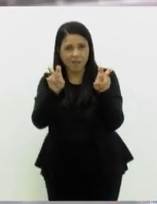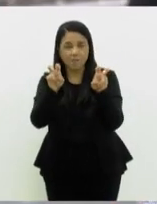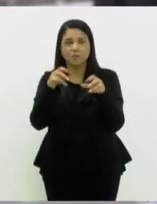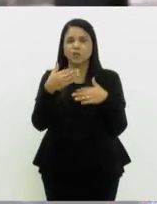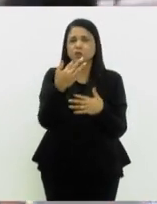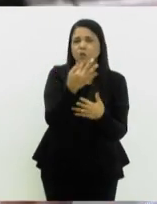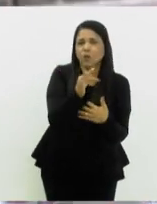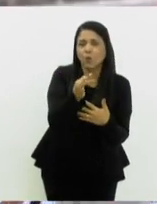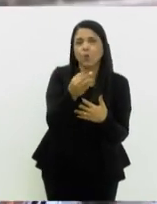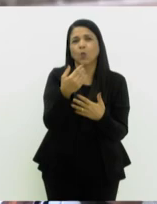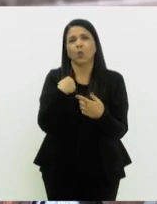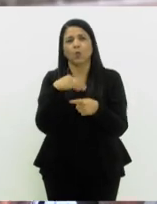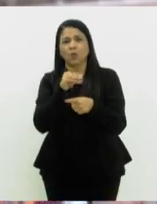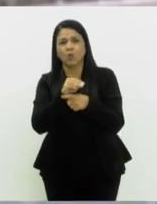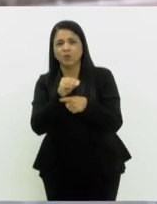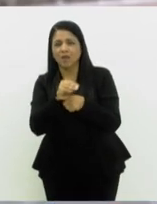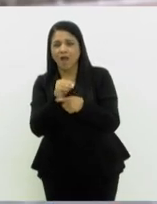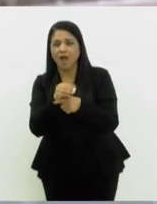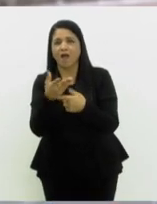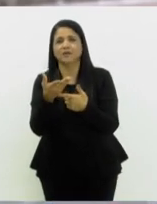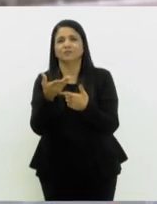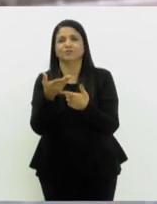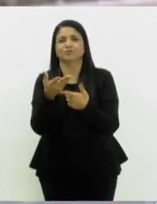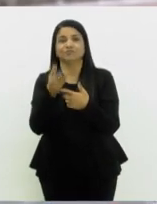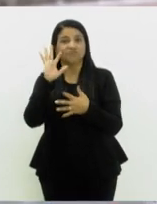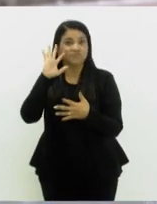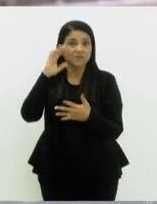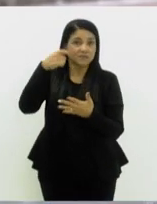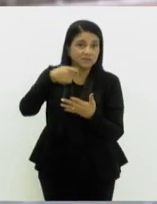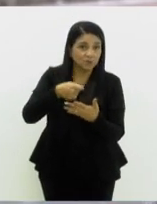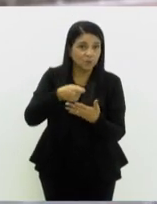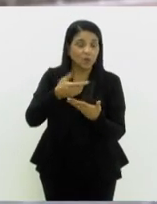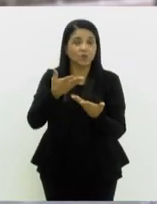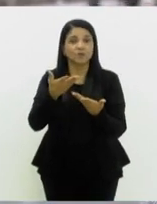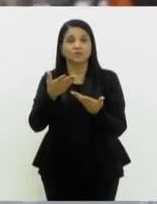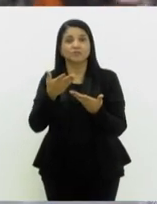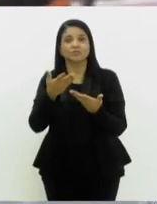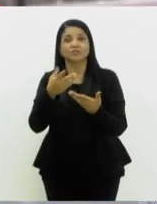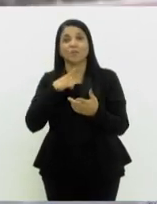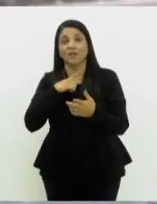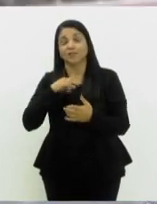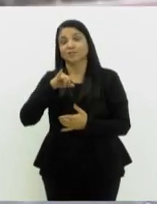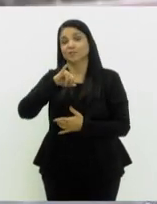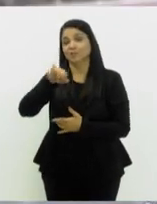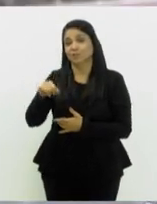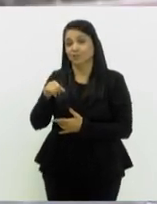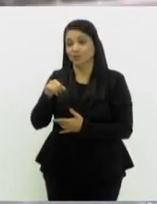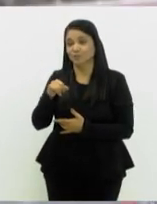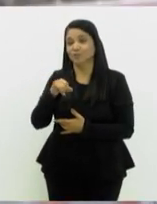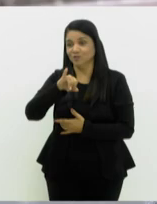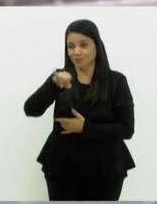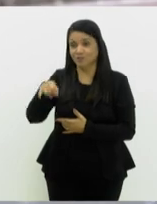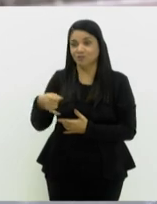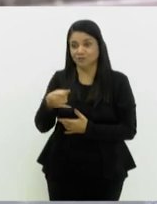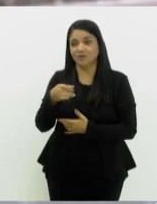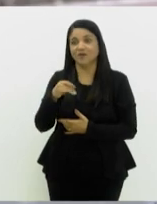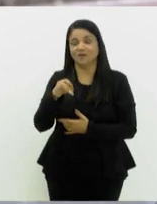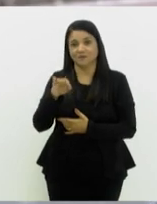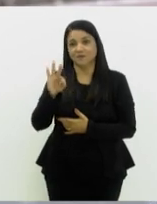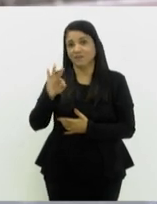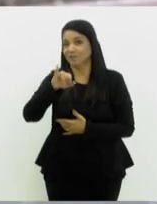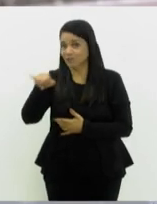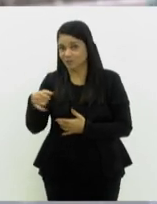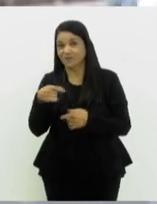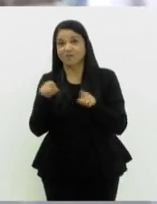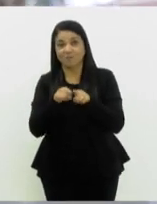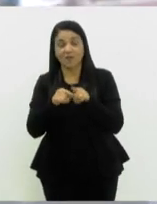cuidados paliativos, decisões com relação a paciente testemunha de Jeová. Então, a bioética clínica transita em todos esses cenários, que, como a gente